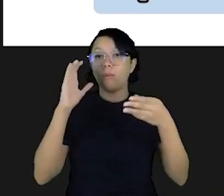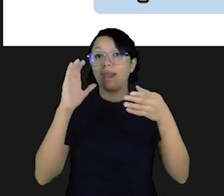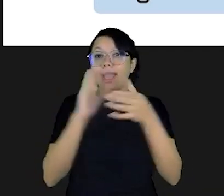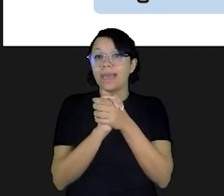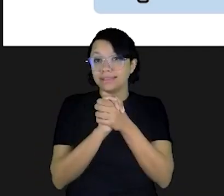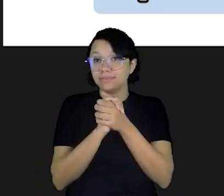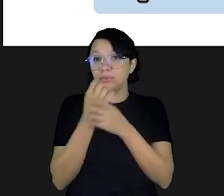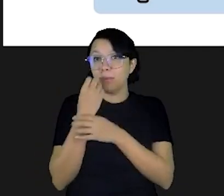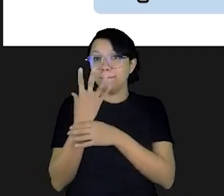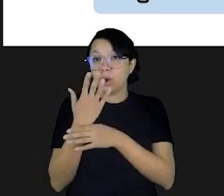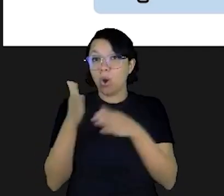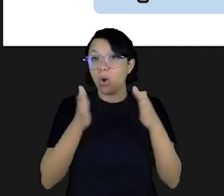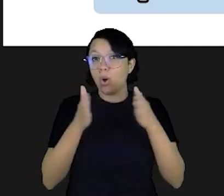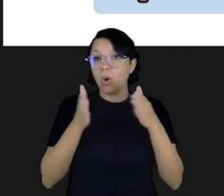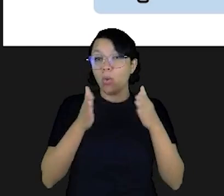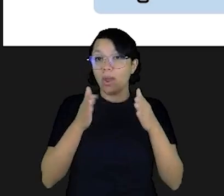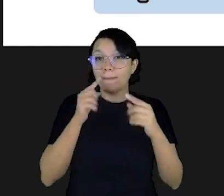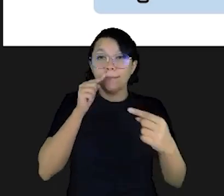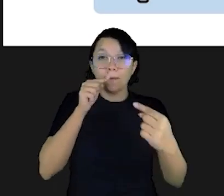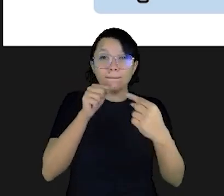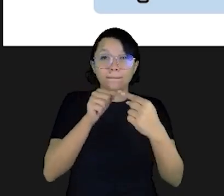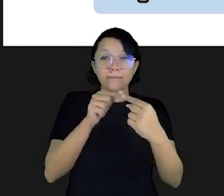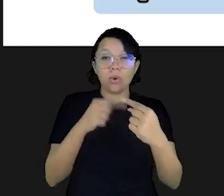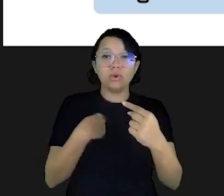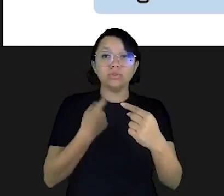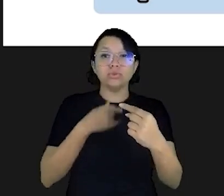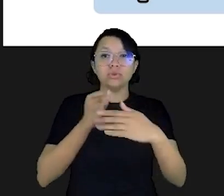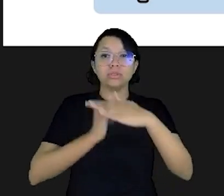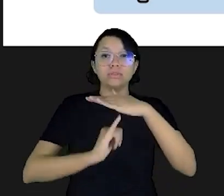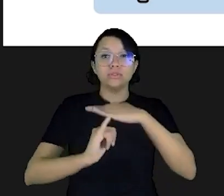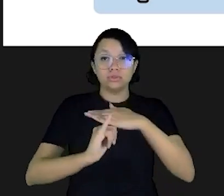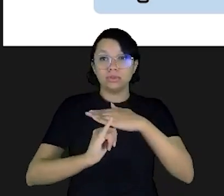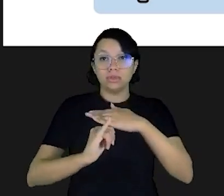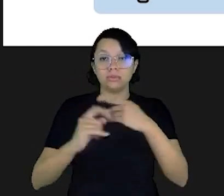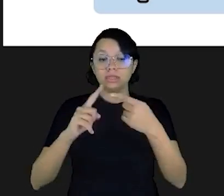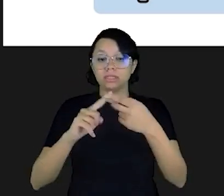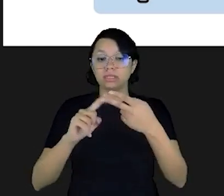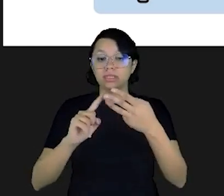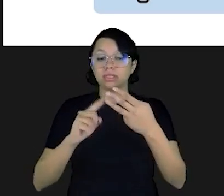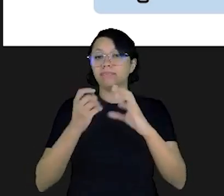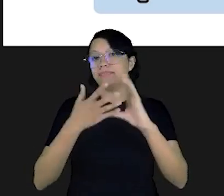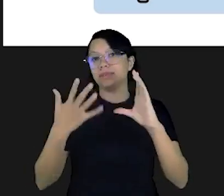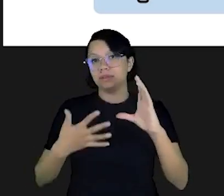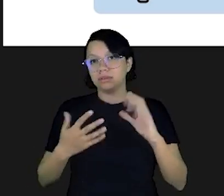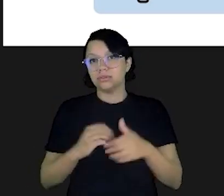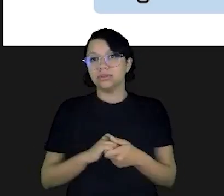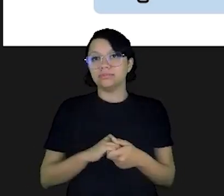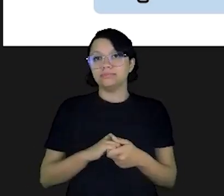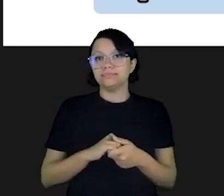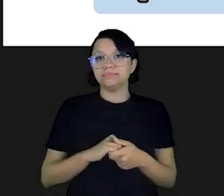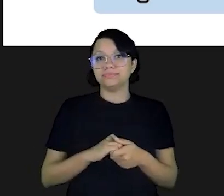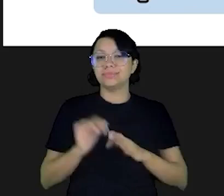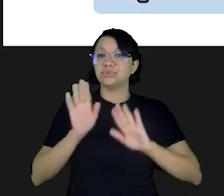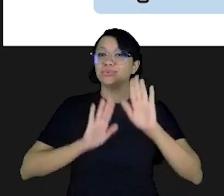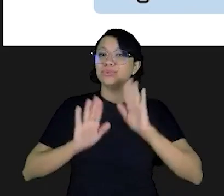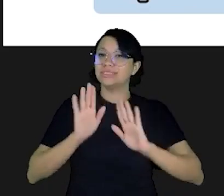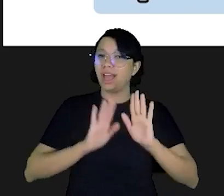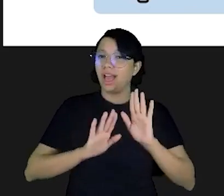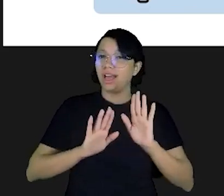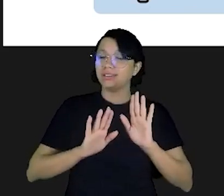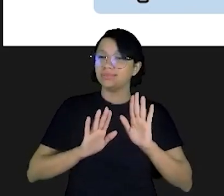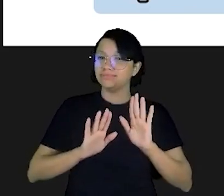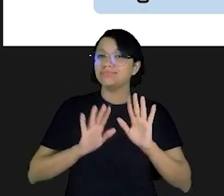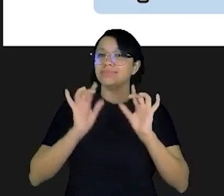casamento entre o propósito do nosso investimento e essas três características. Muito cuidado,